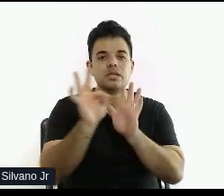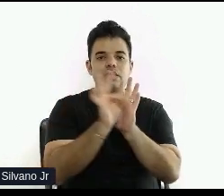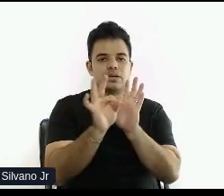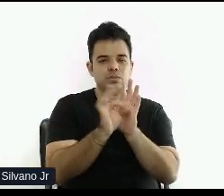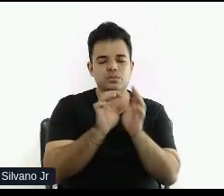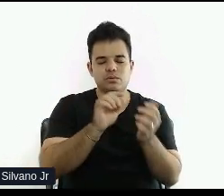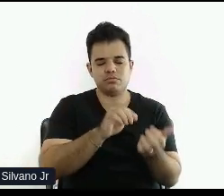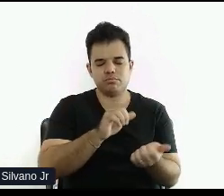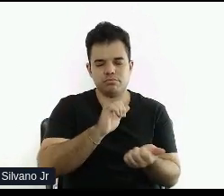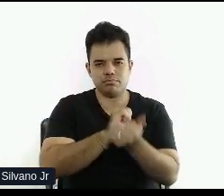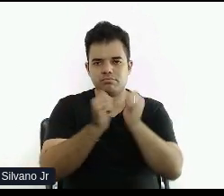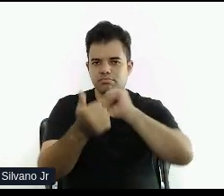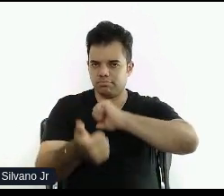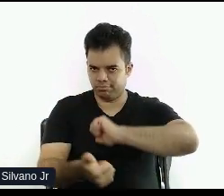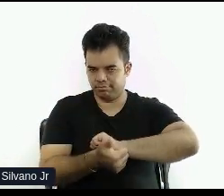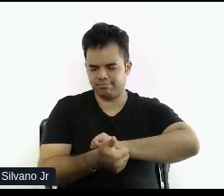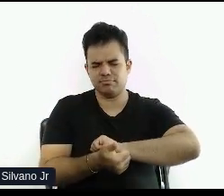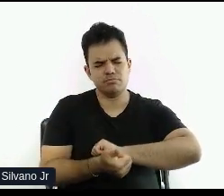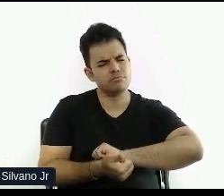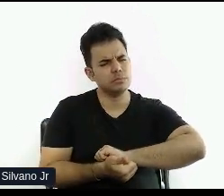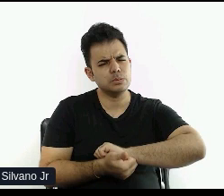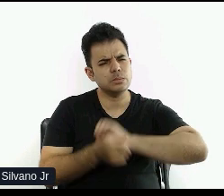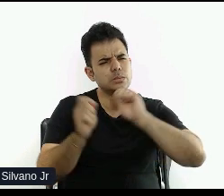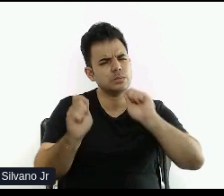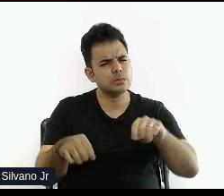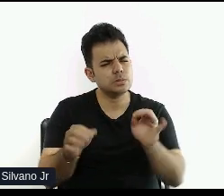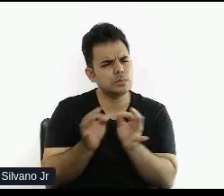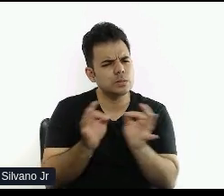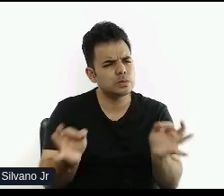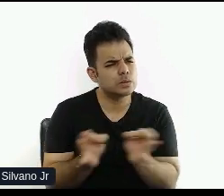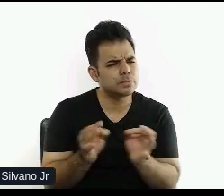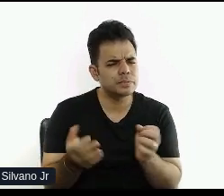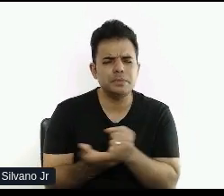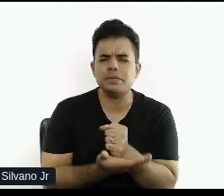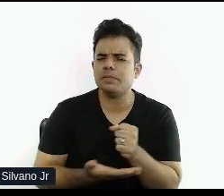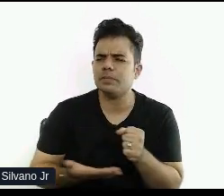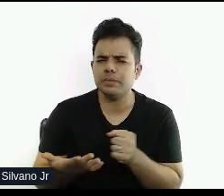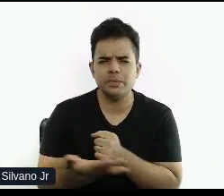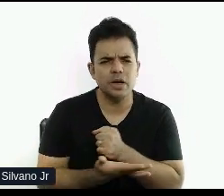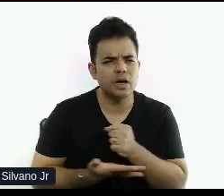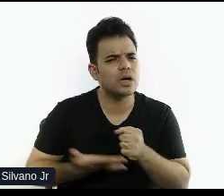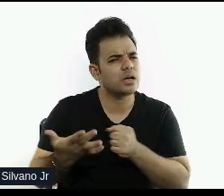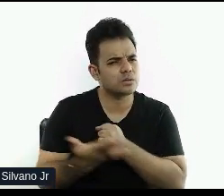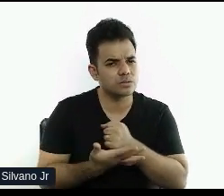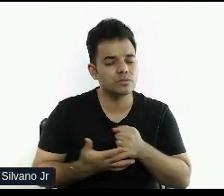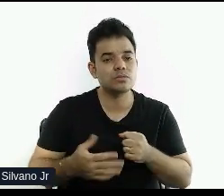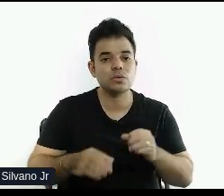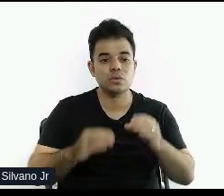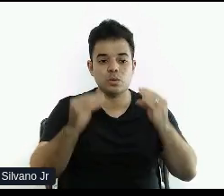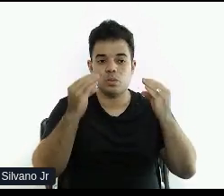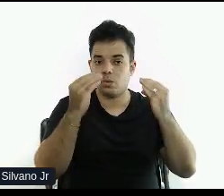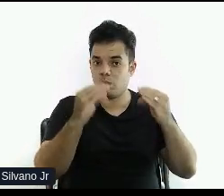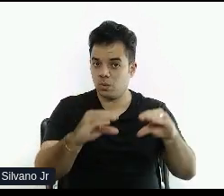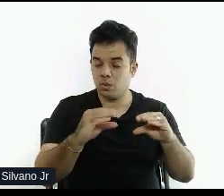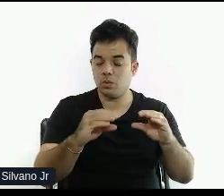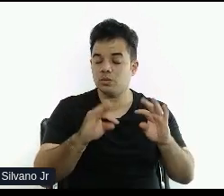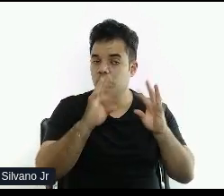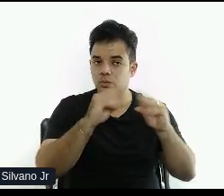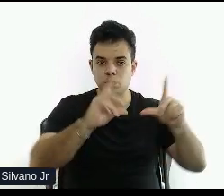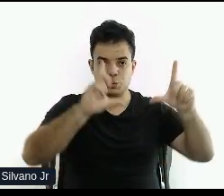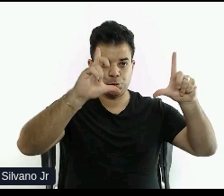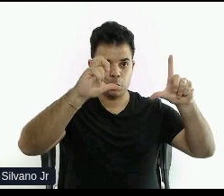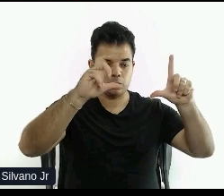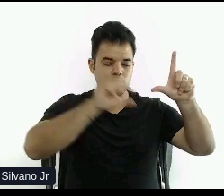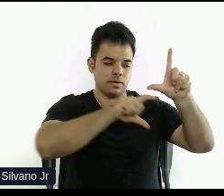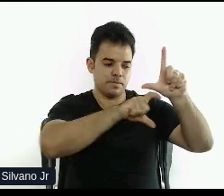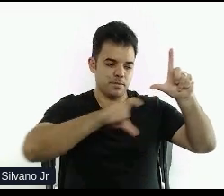um quesito muito simples, né? Um ponto muito básico, mas que faz muita diferença. Então, colocar texto alternativo em todas as imagens do site.